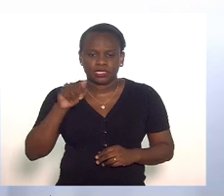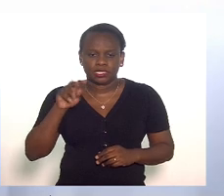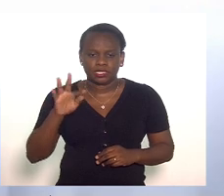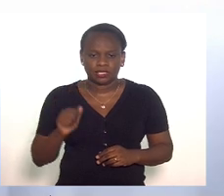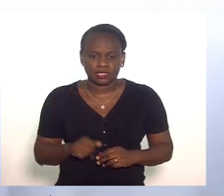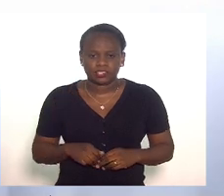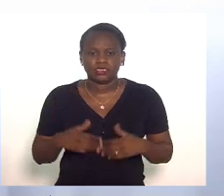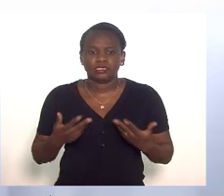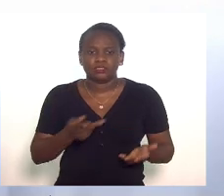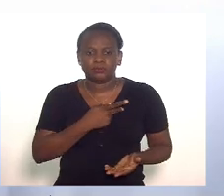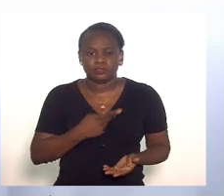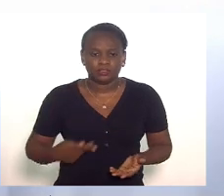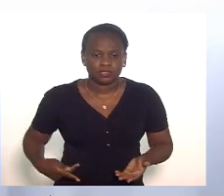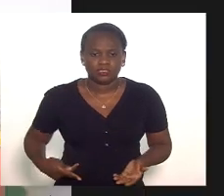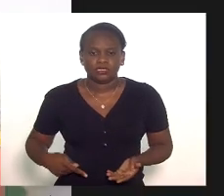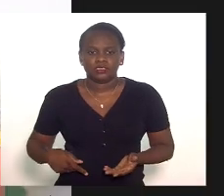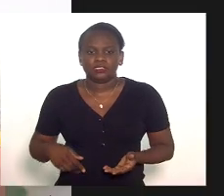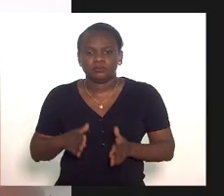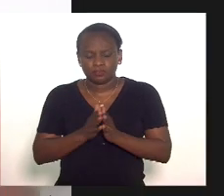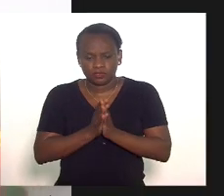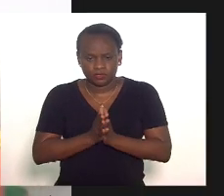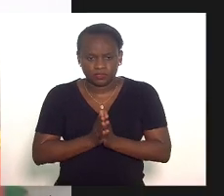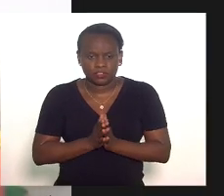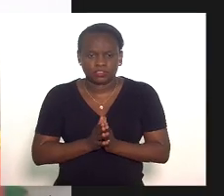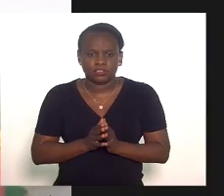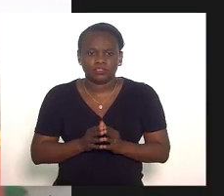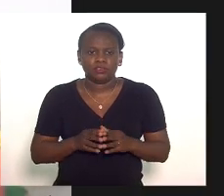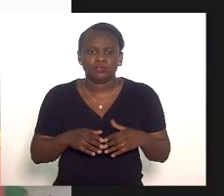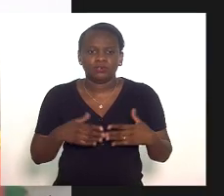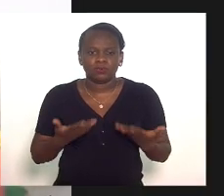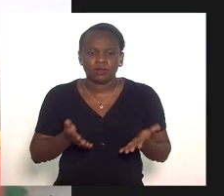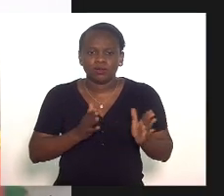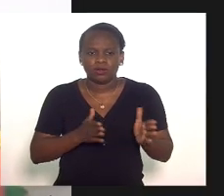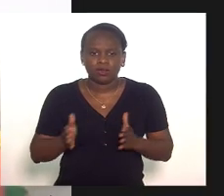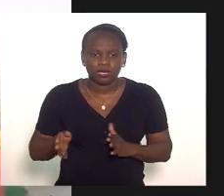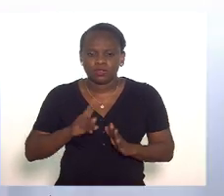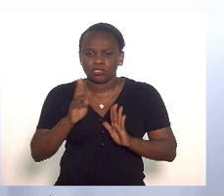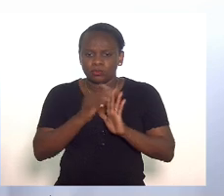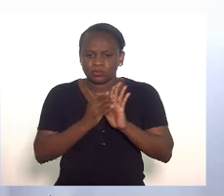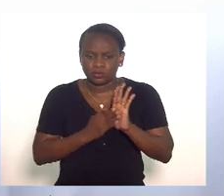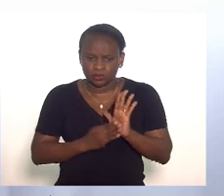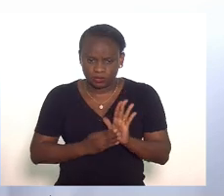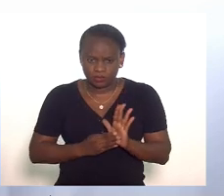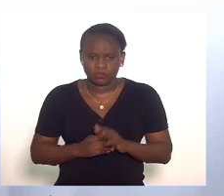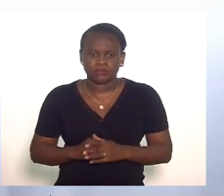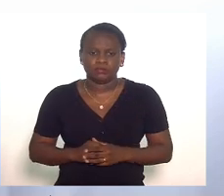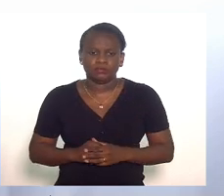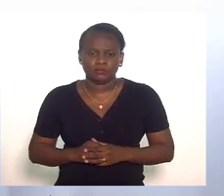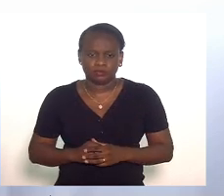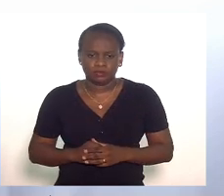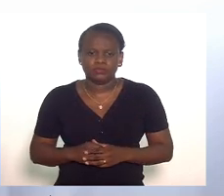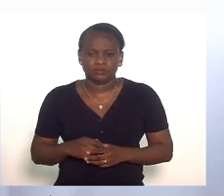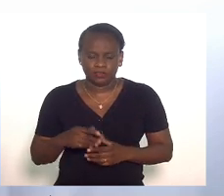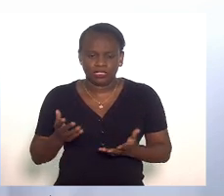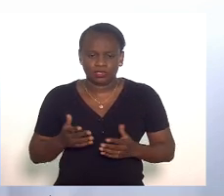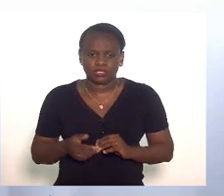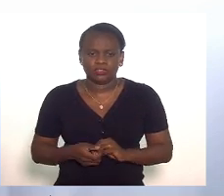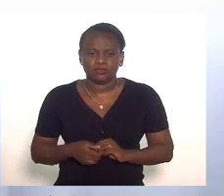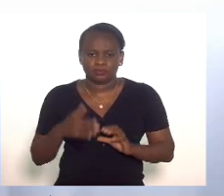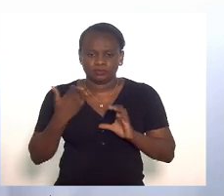senhora presidenta por gentileza me diz qual é a ordem dos inscritos por favor nesse momento